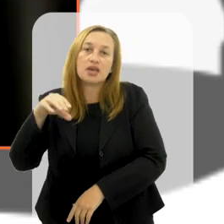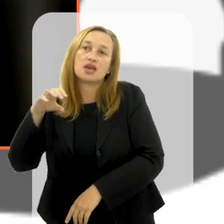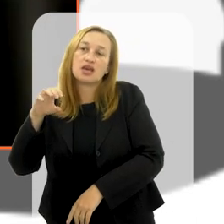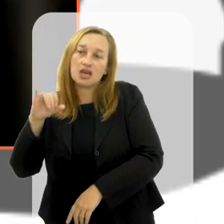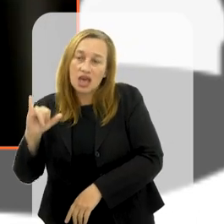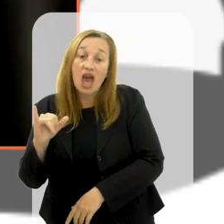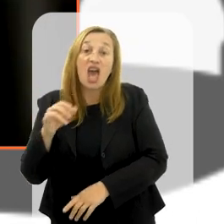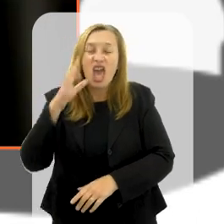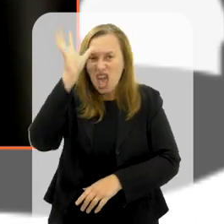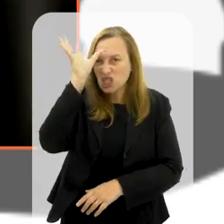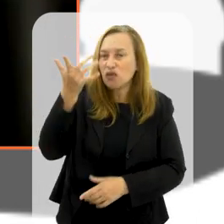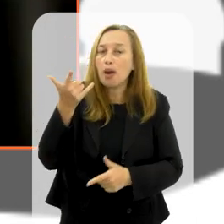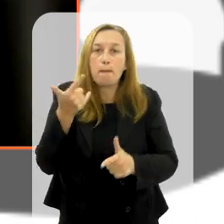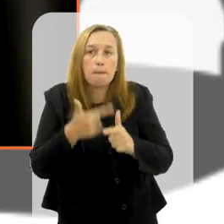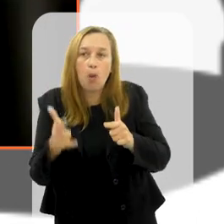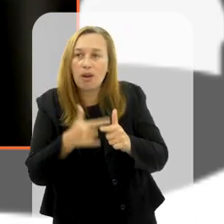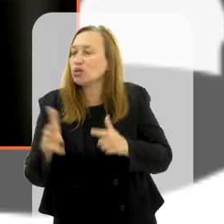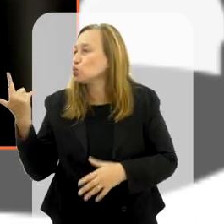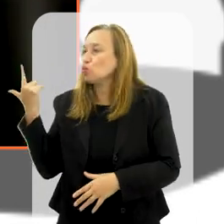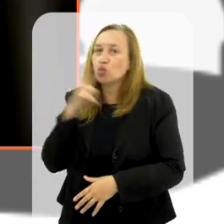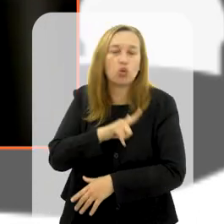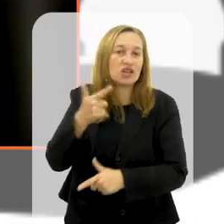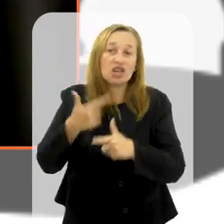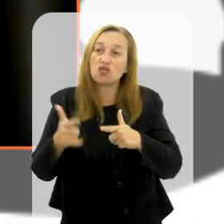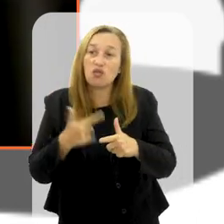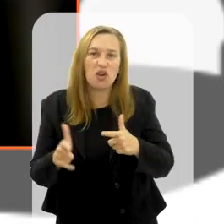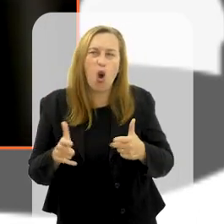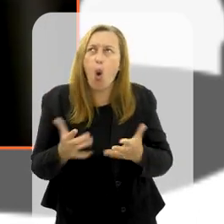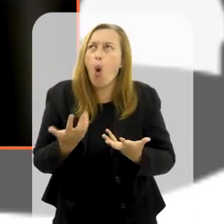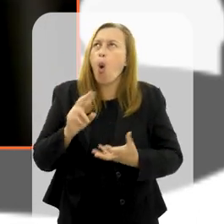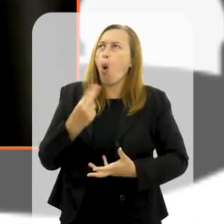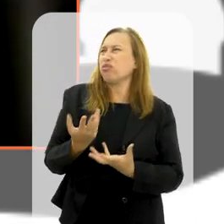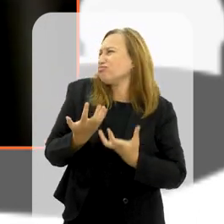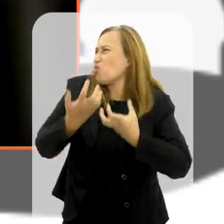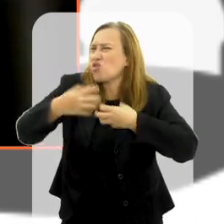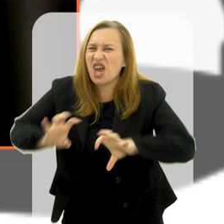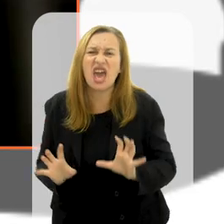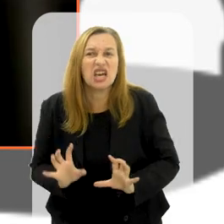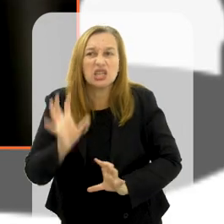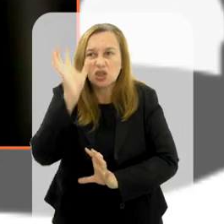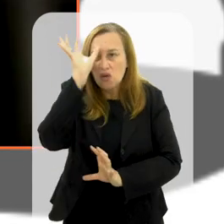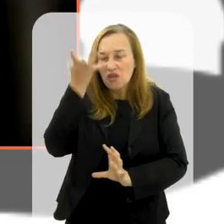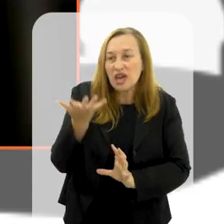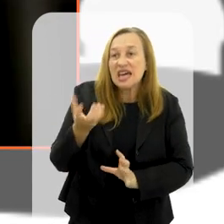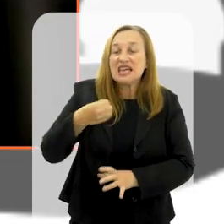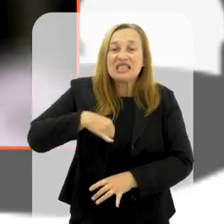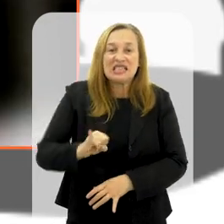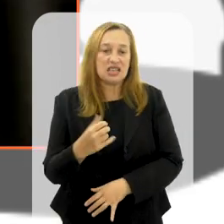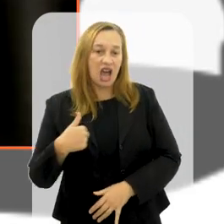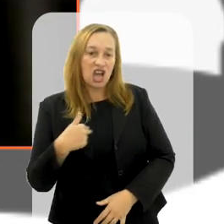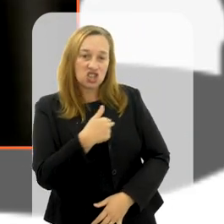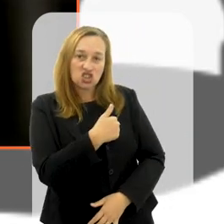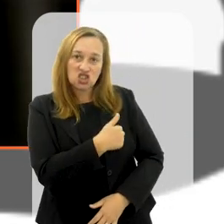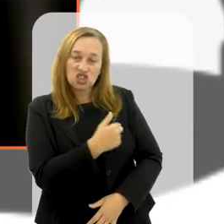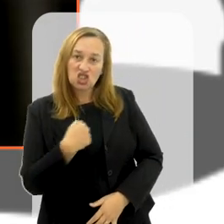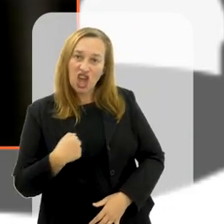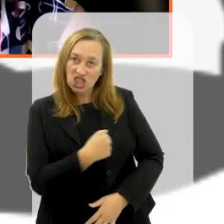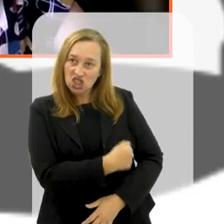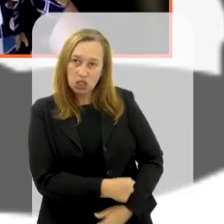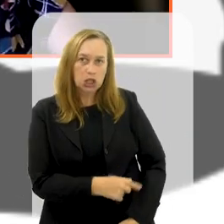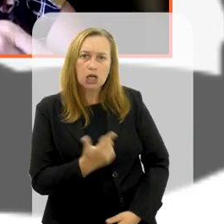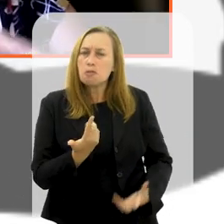resolver esse problema, eles não conseguem resolver esse problema ou não querem resolver esse problema se a China não resolver.